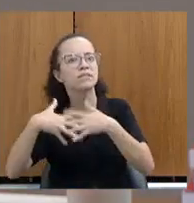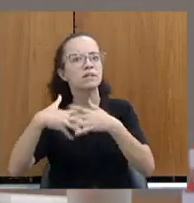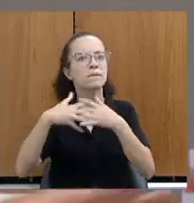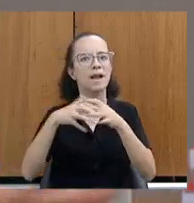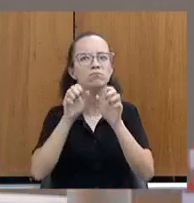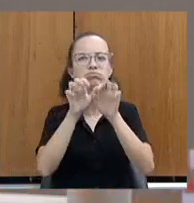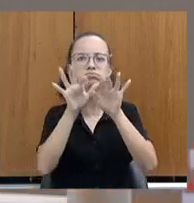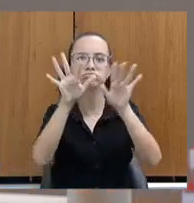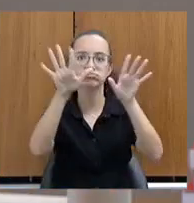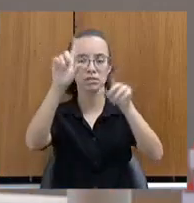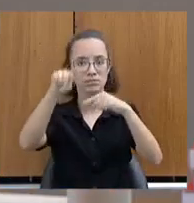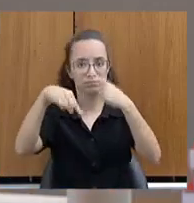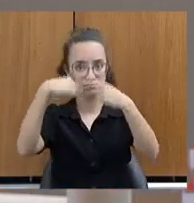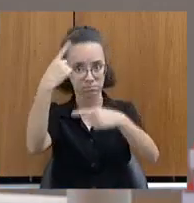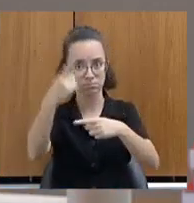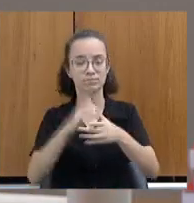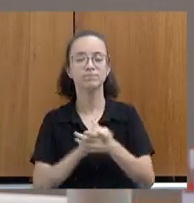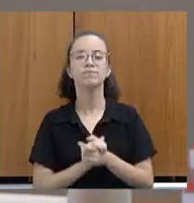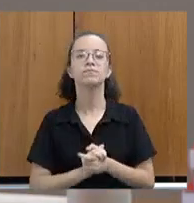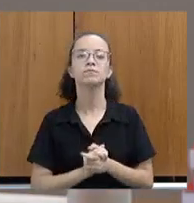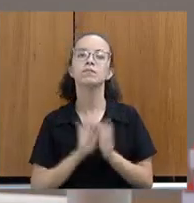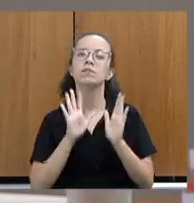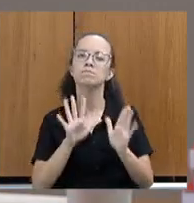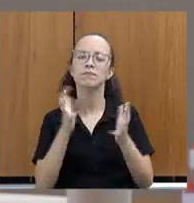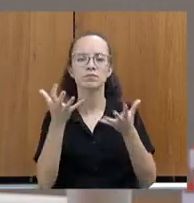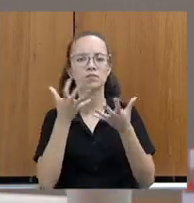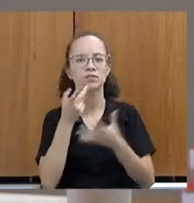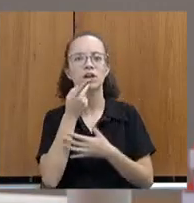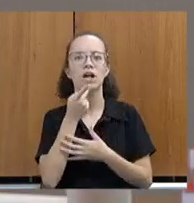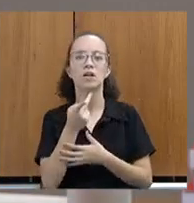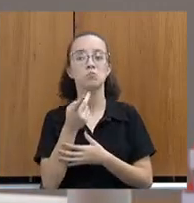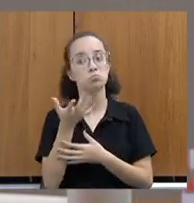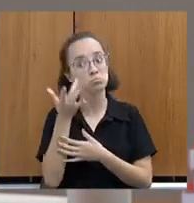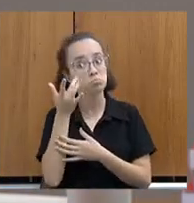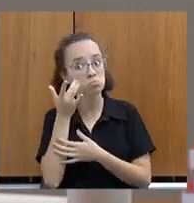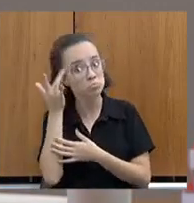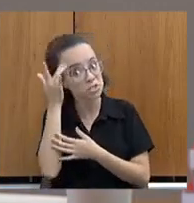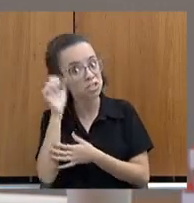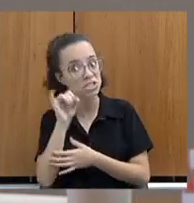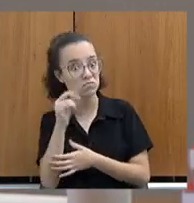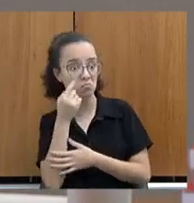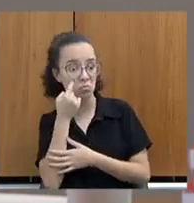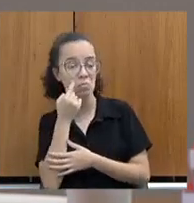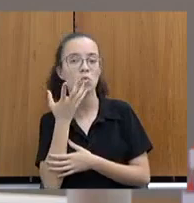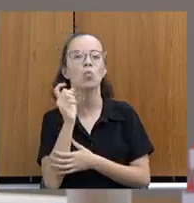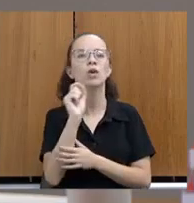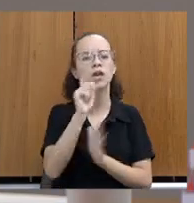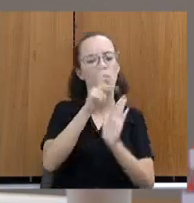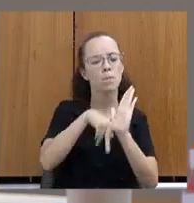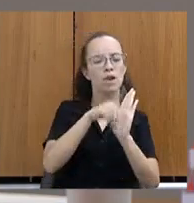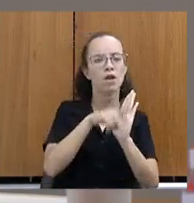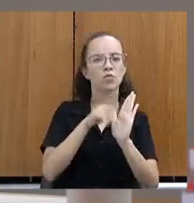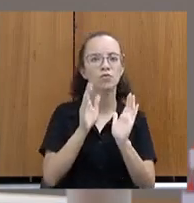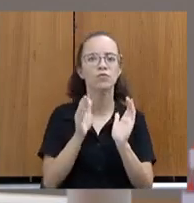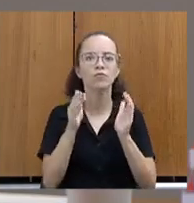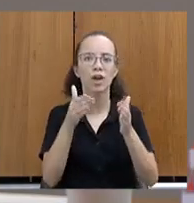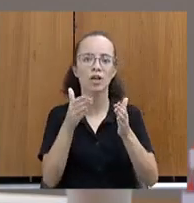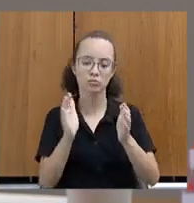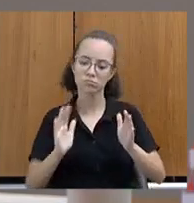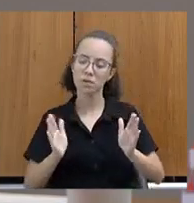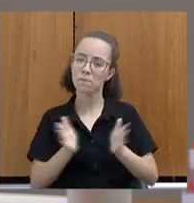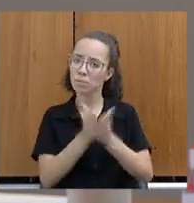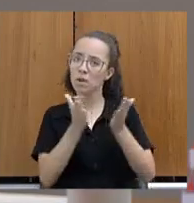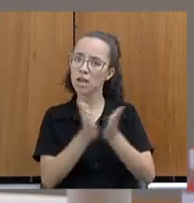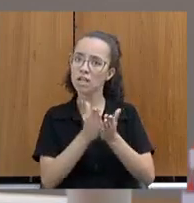capilaridade. Mas eu queria falar, não sei se a senhora viu, que nós estamos elaborando um plano de enfrentamento à pobreza,